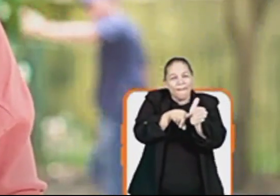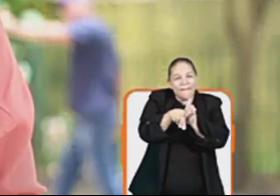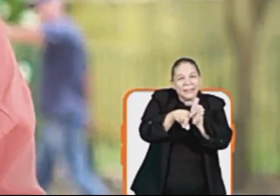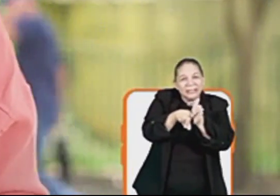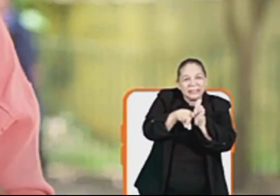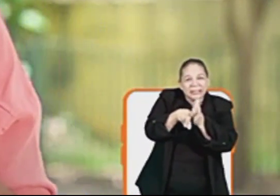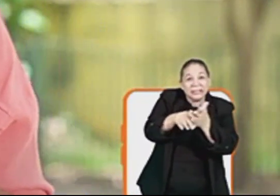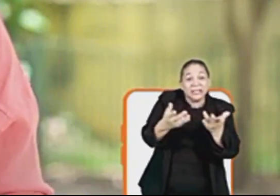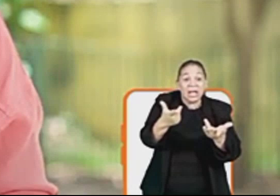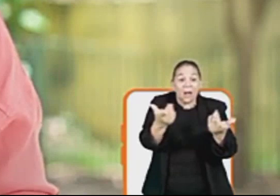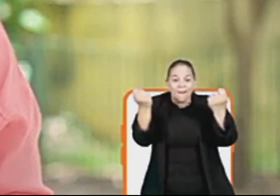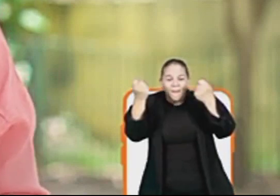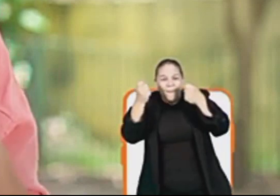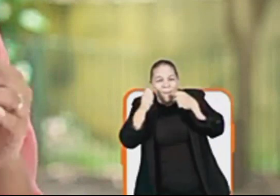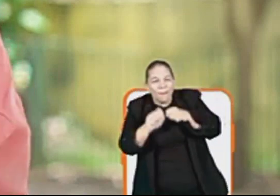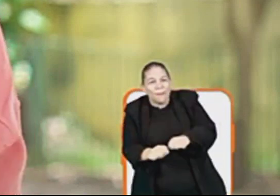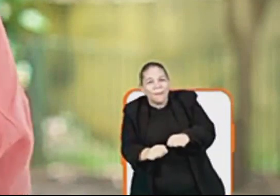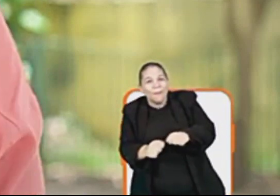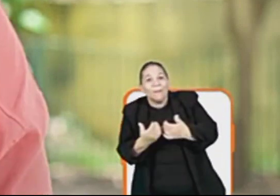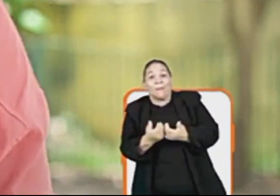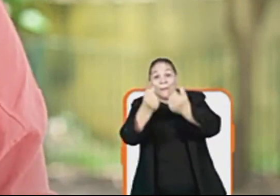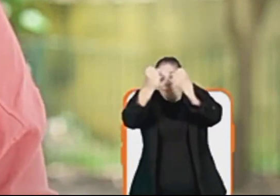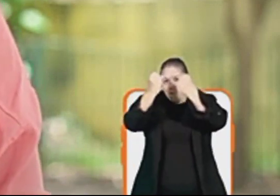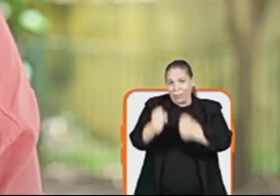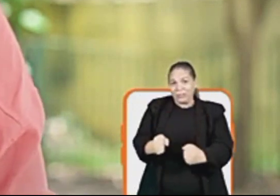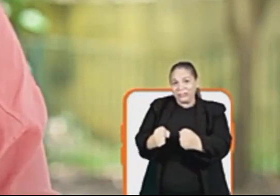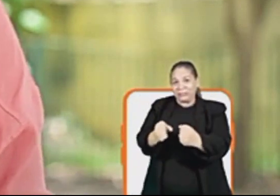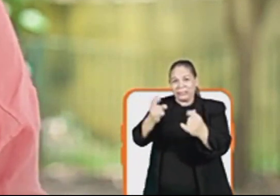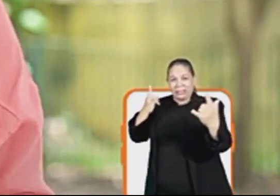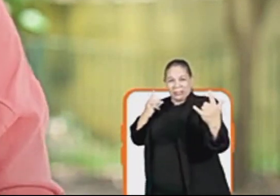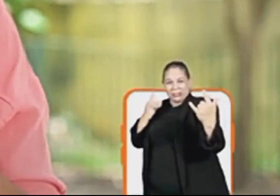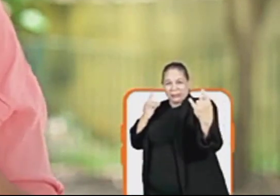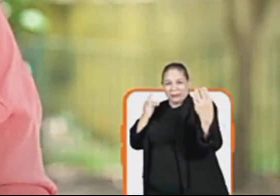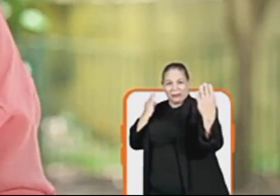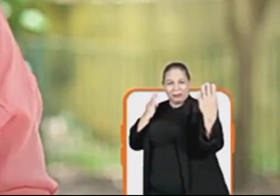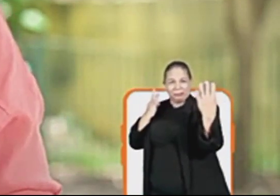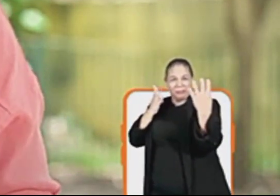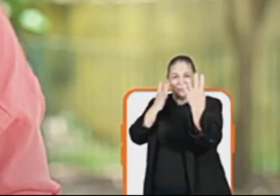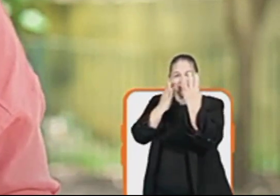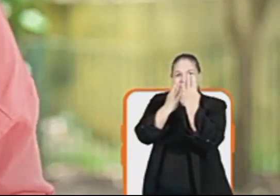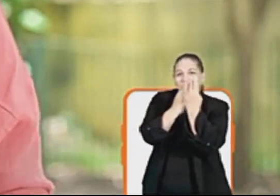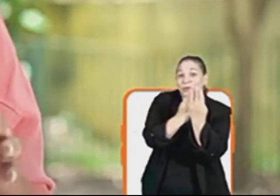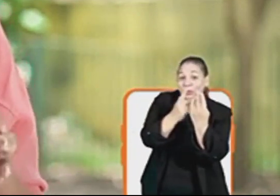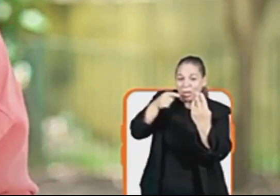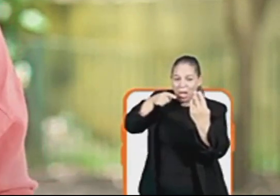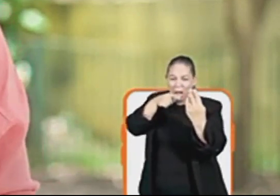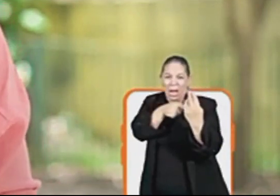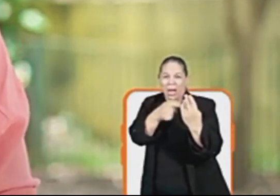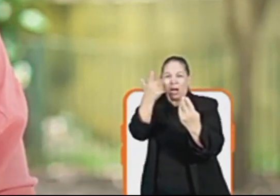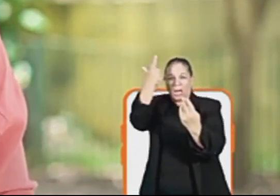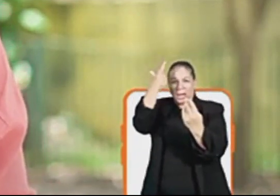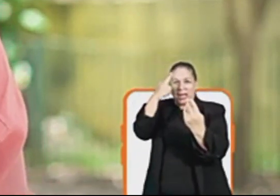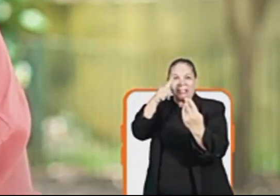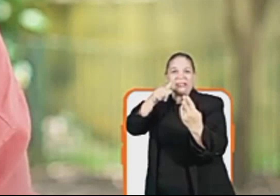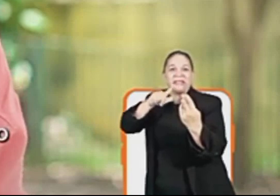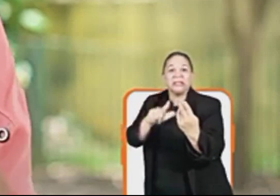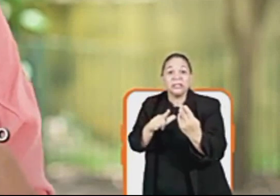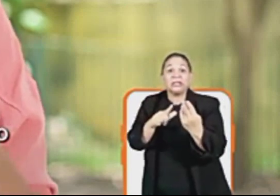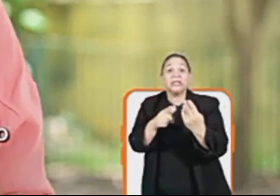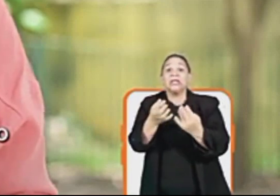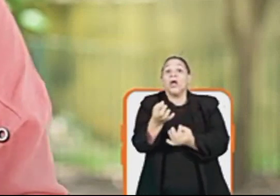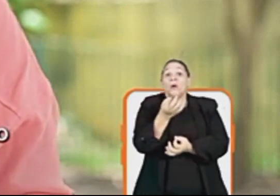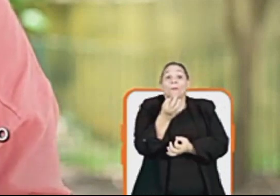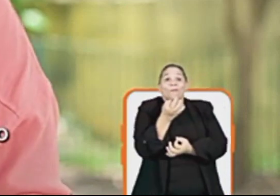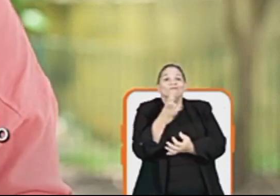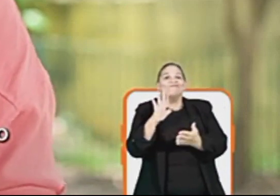saúde a possibilidade de teleagendamento e teleconsulta Para diminuir as filas e garantir mais uma opção para